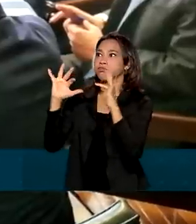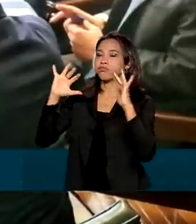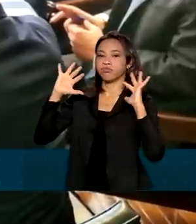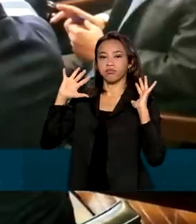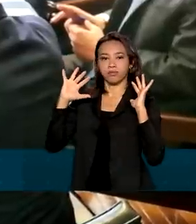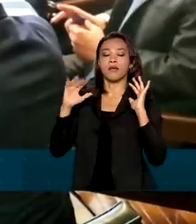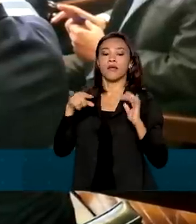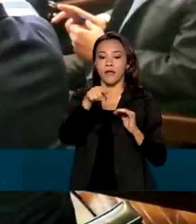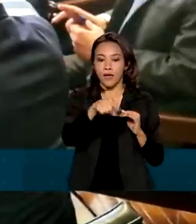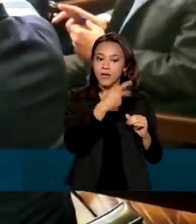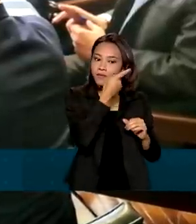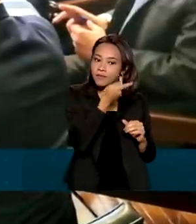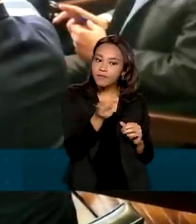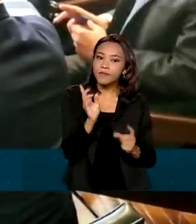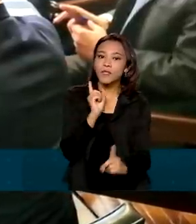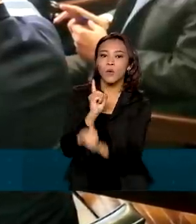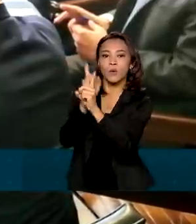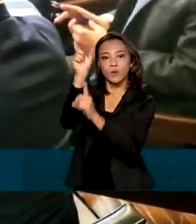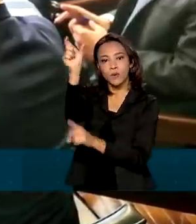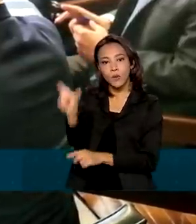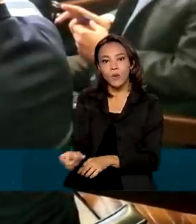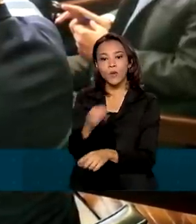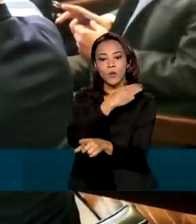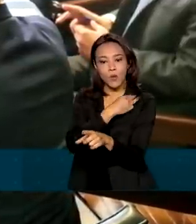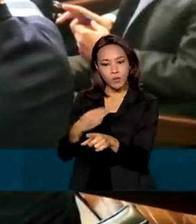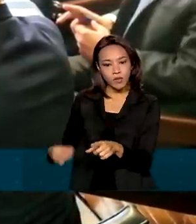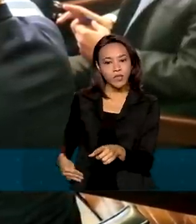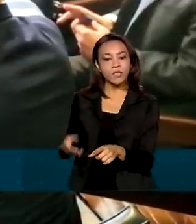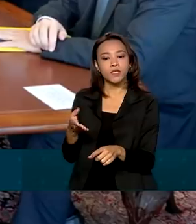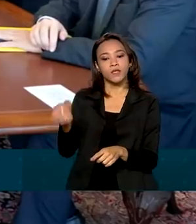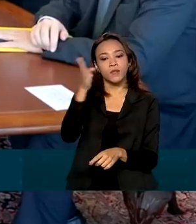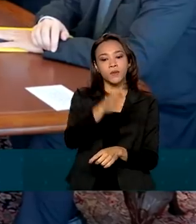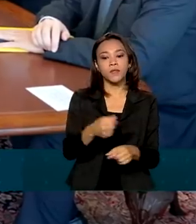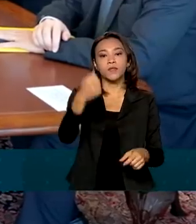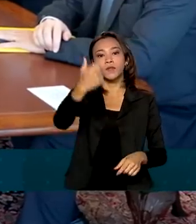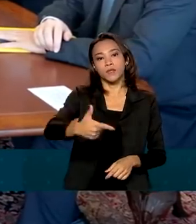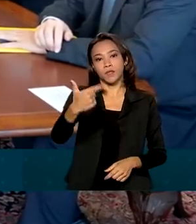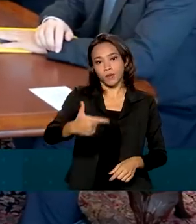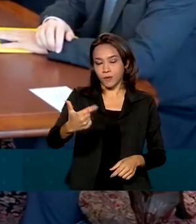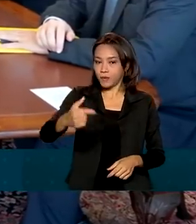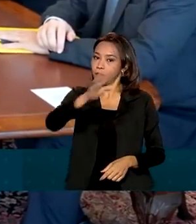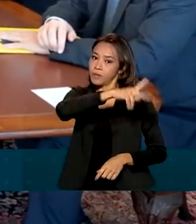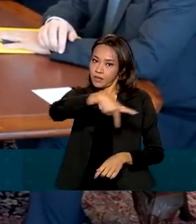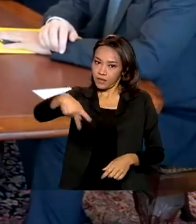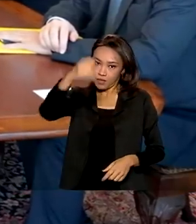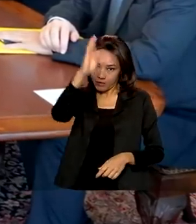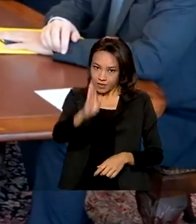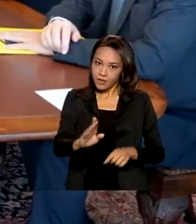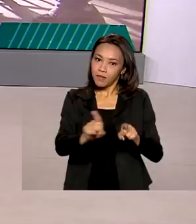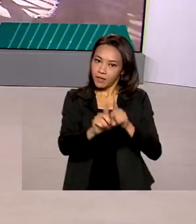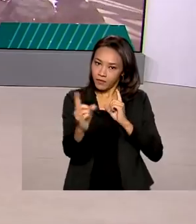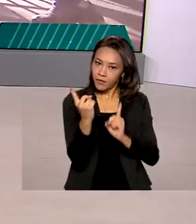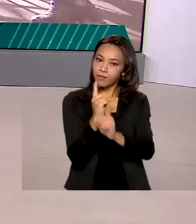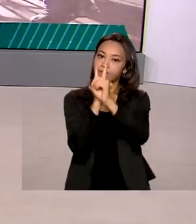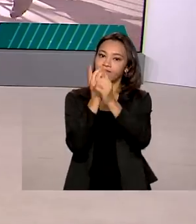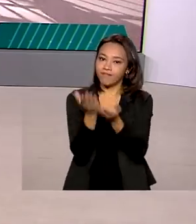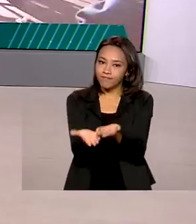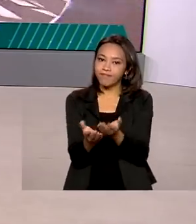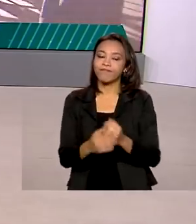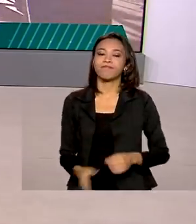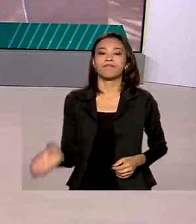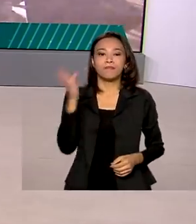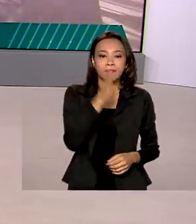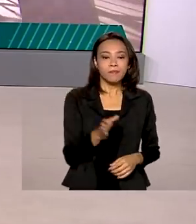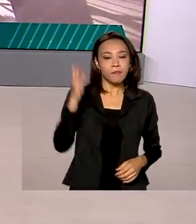também esteve com ministros e com o vice-presidente Hamilton Mourão. O presidente